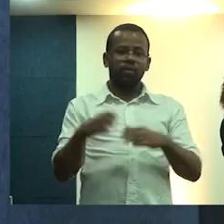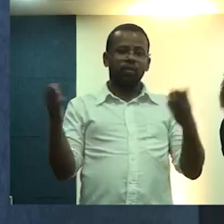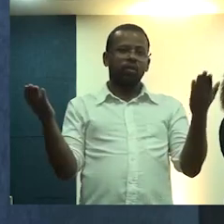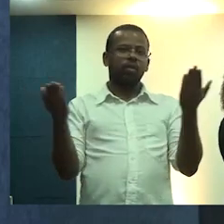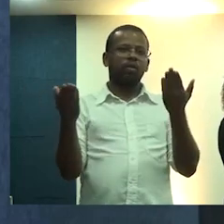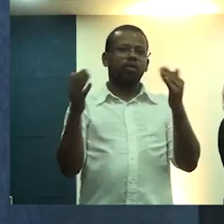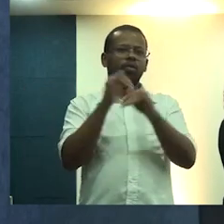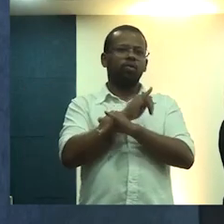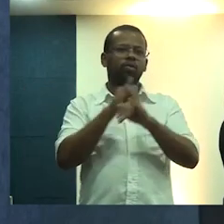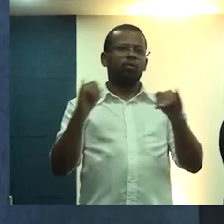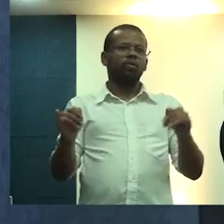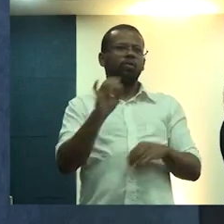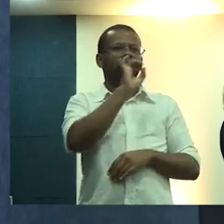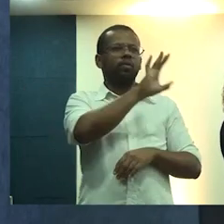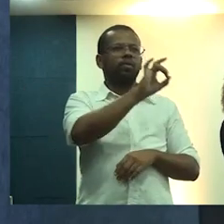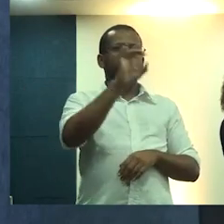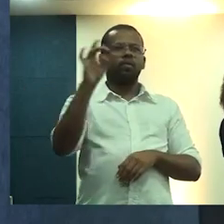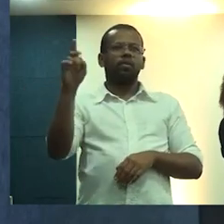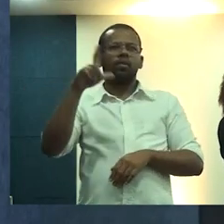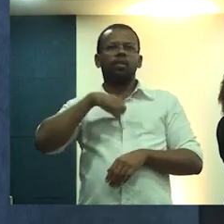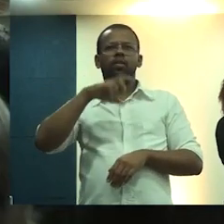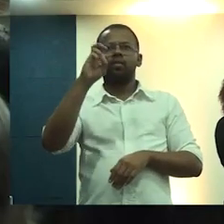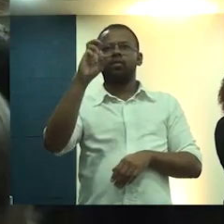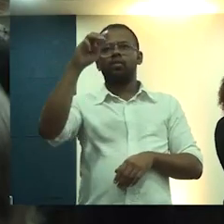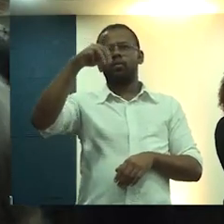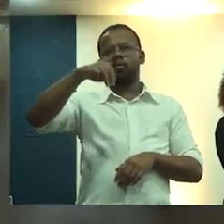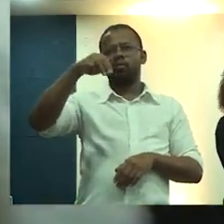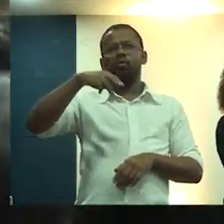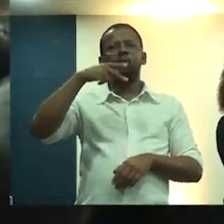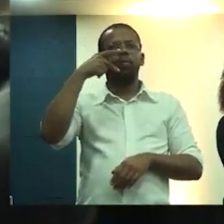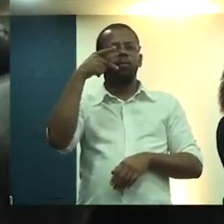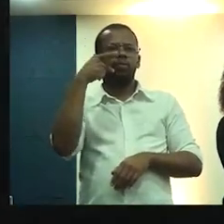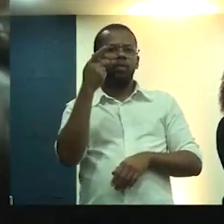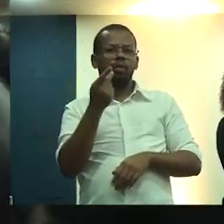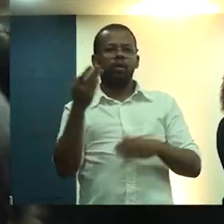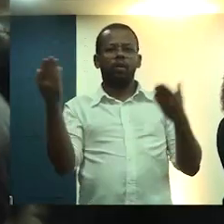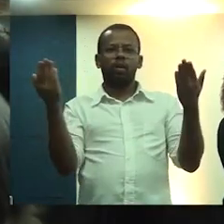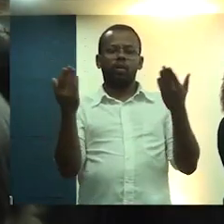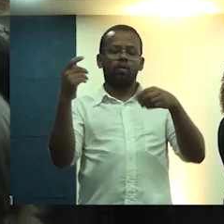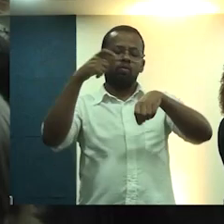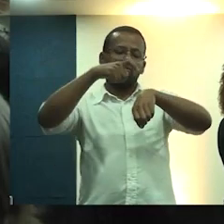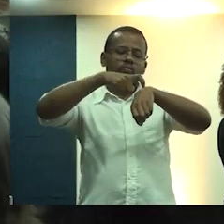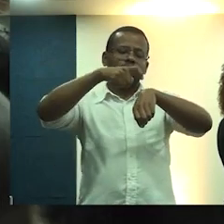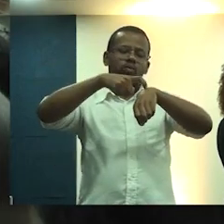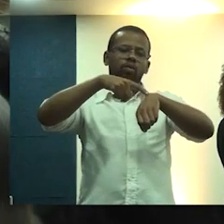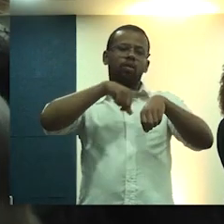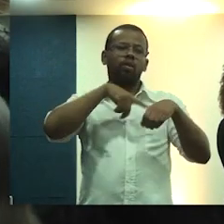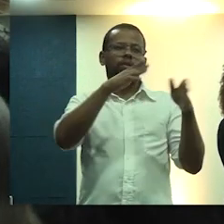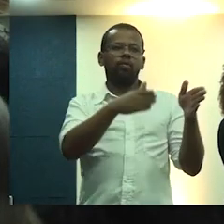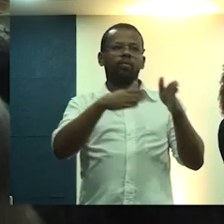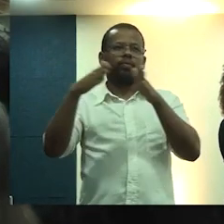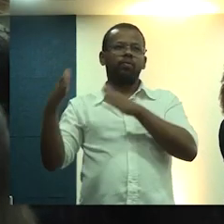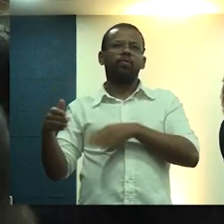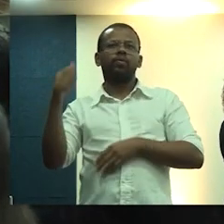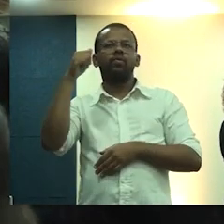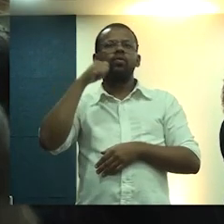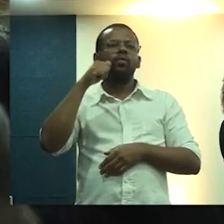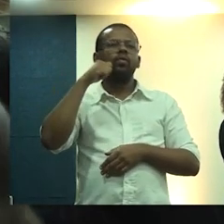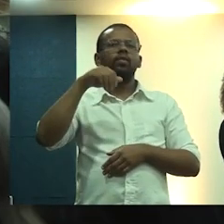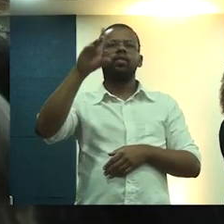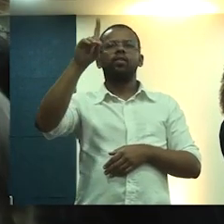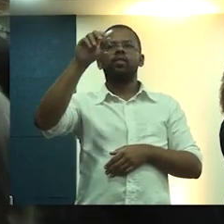Informamos que cada membro terá cinco minutos de fala. Neste momento, eu passo a palavra para a senhora